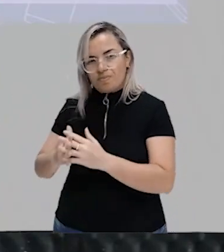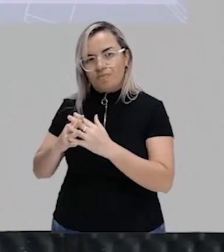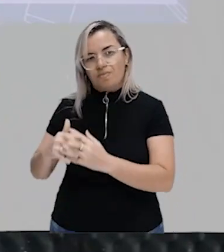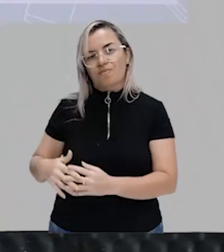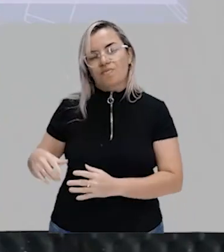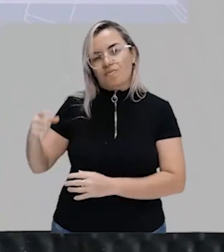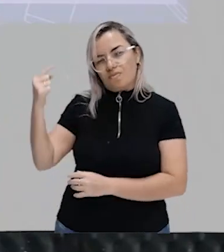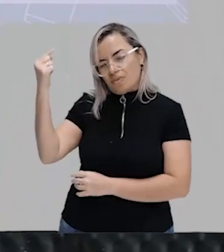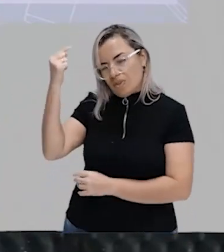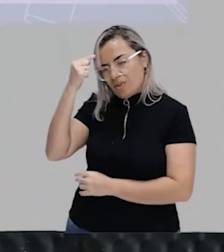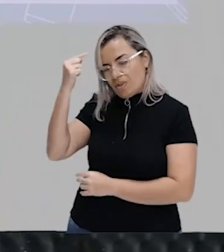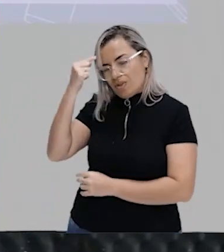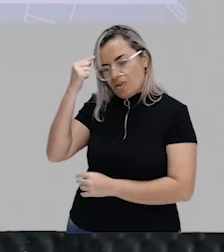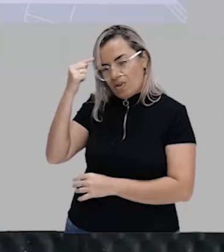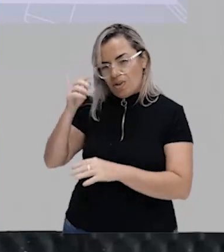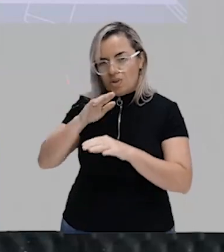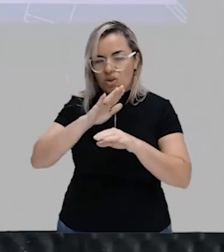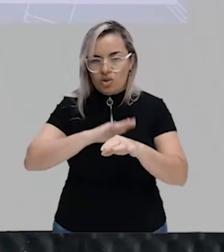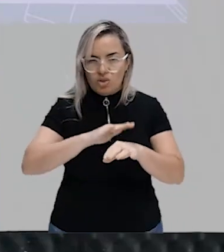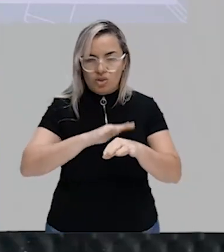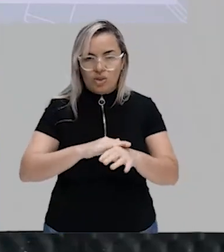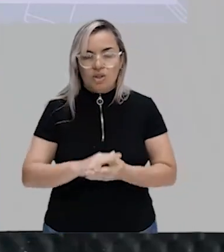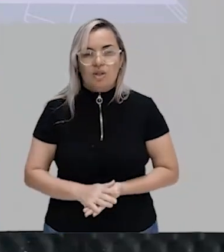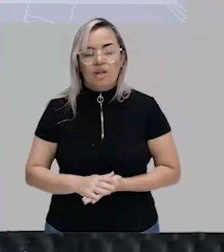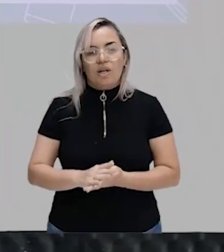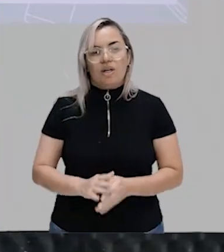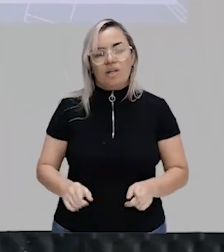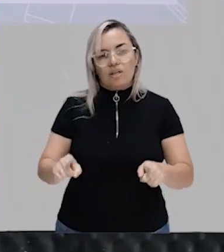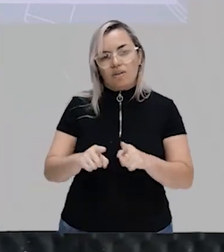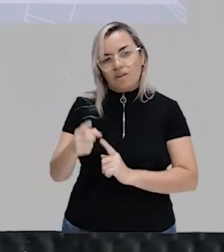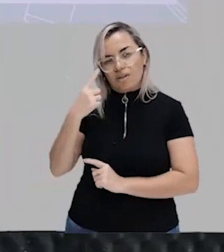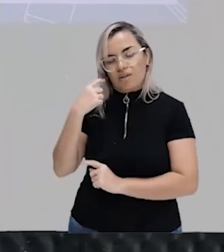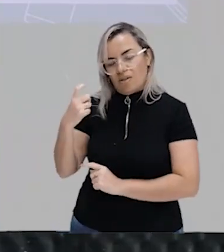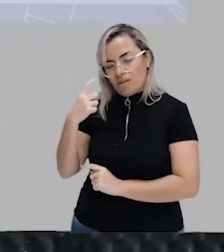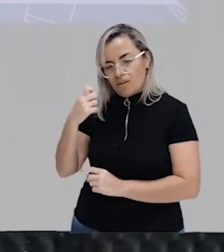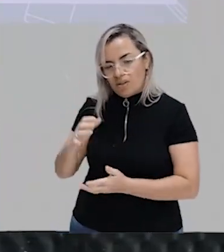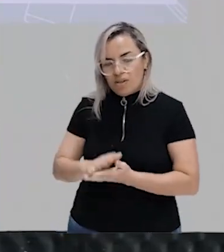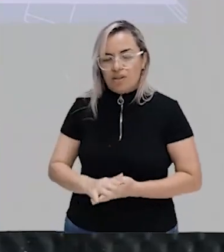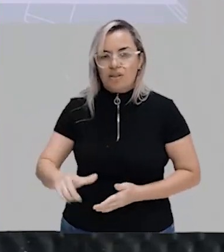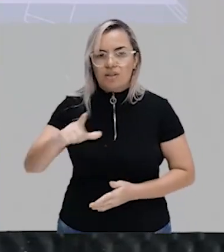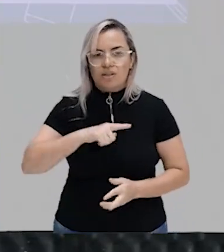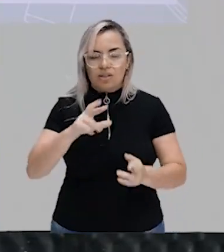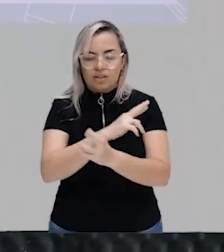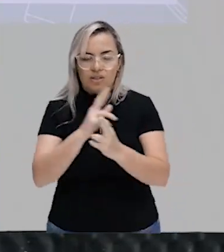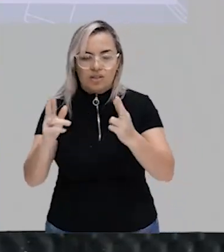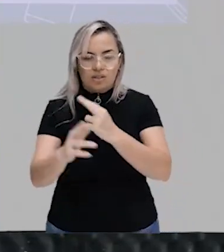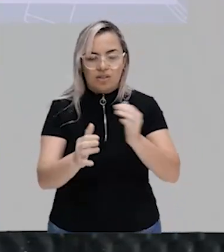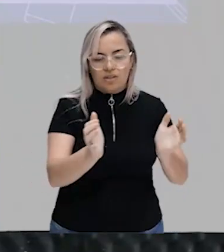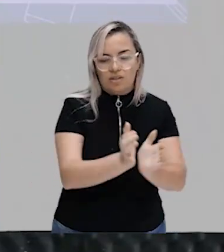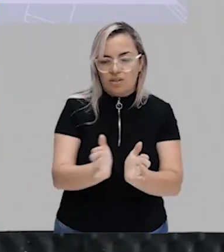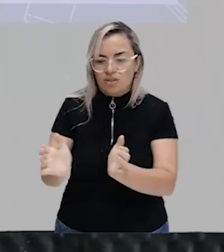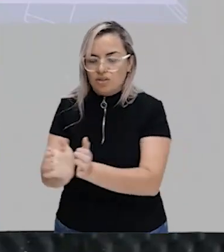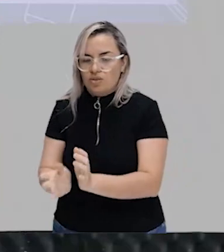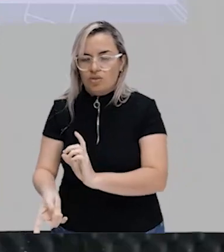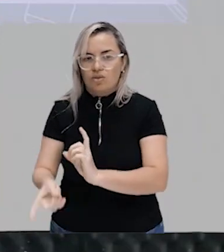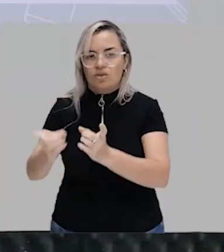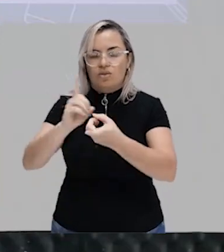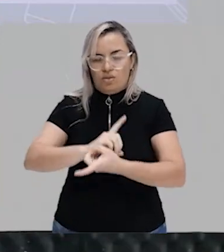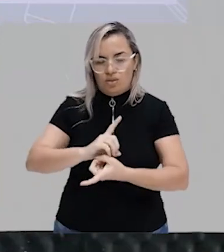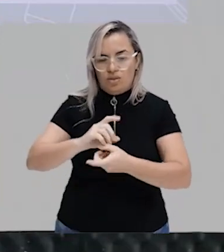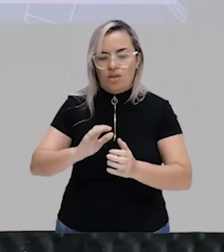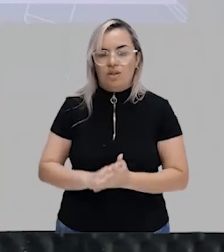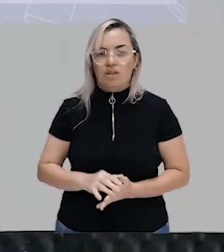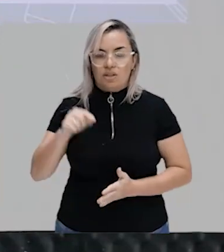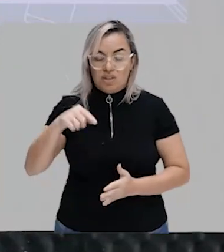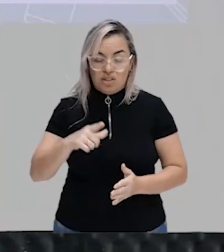dominante e a classe dominada. É exatamente a existência da luta de classes que promove as mudanças que acontecem na